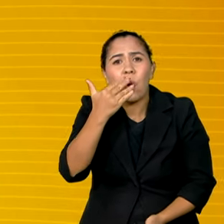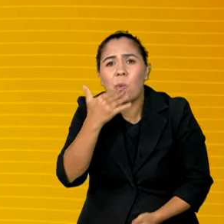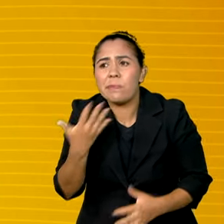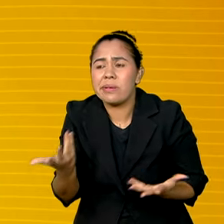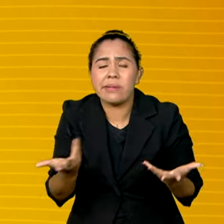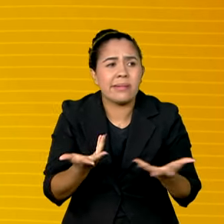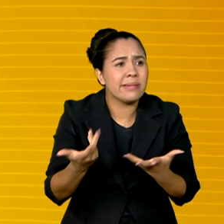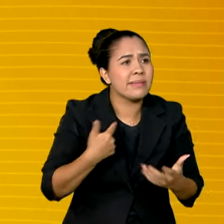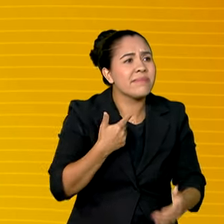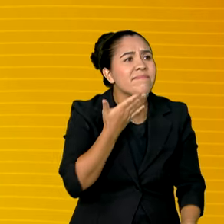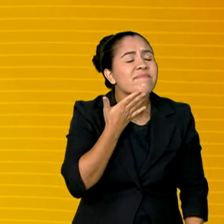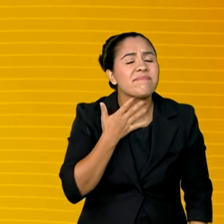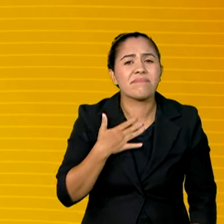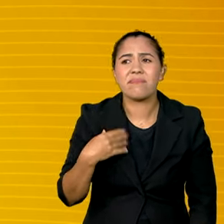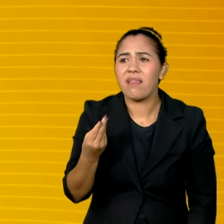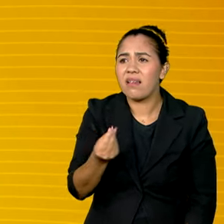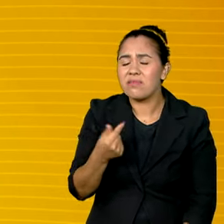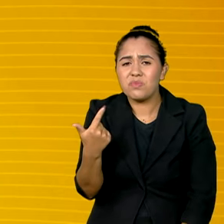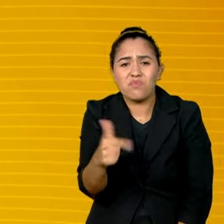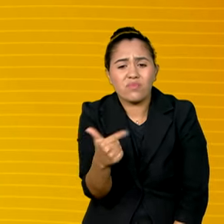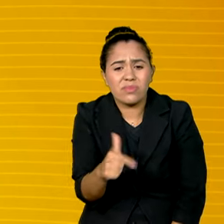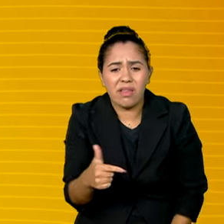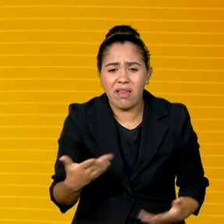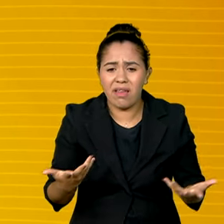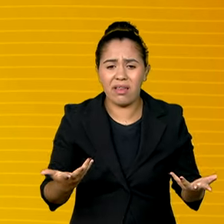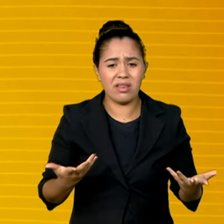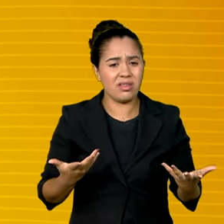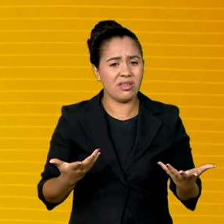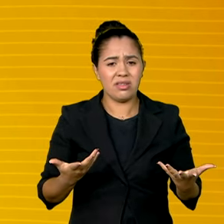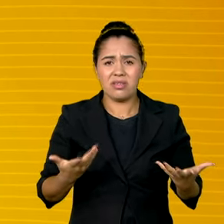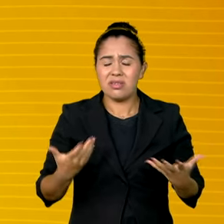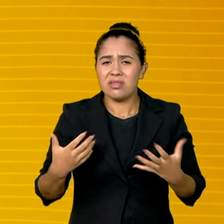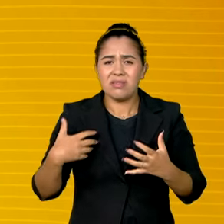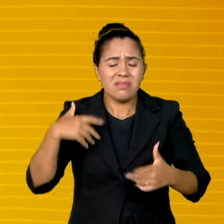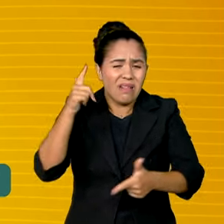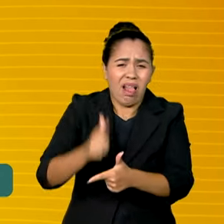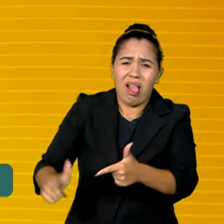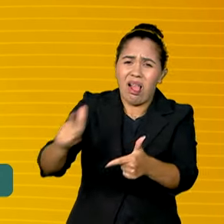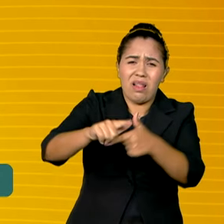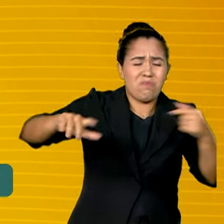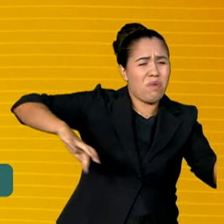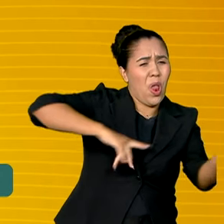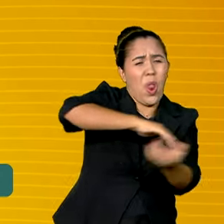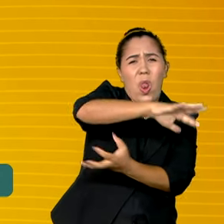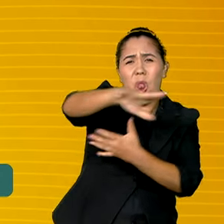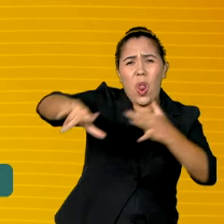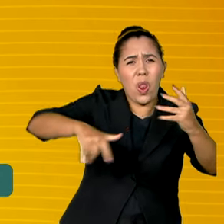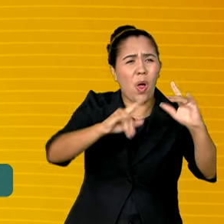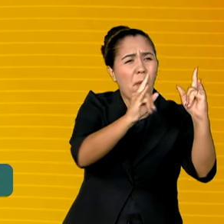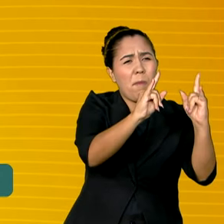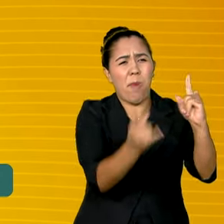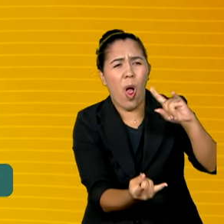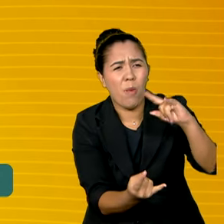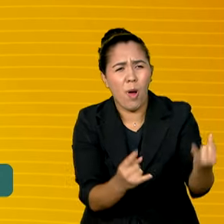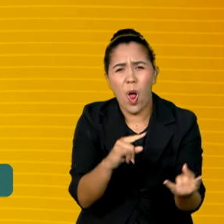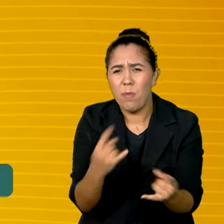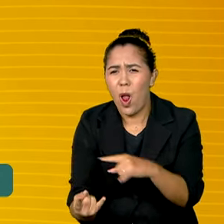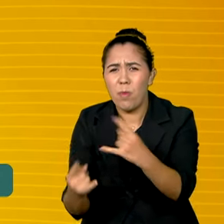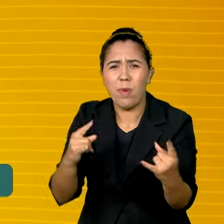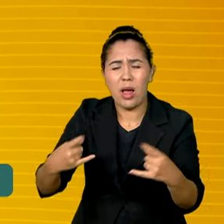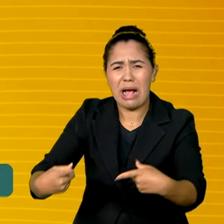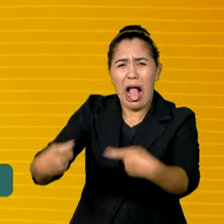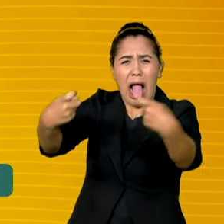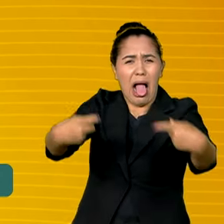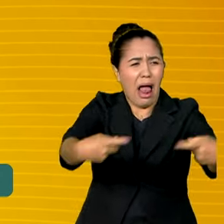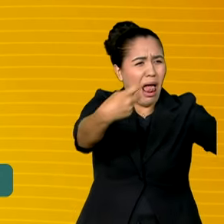nenhuma vontade de comer nem beber. Está uma crise enorme, aqui está tudo caindo, as guerras estão aumentando.